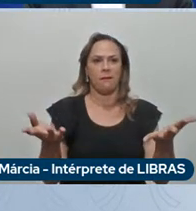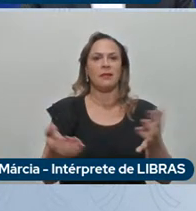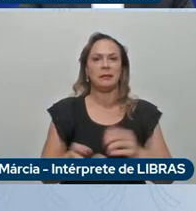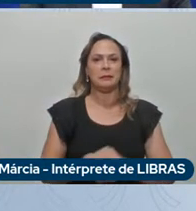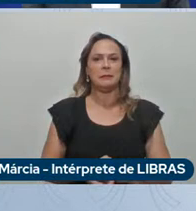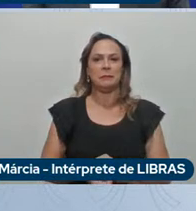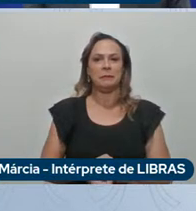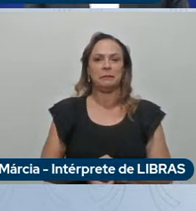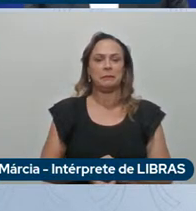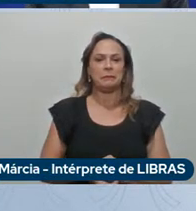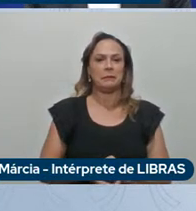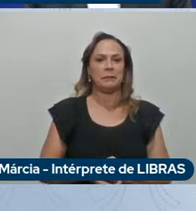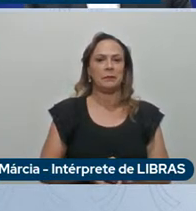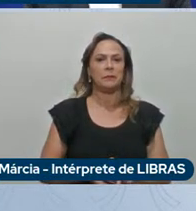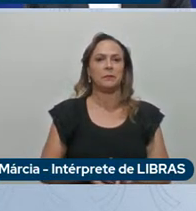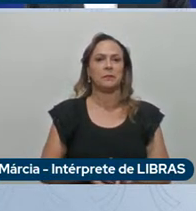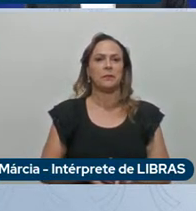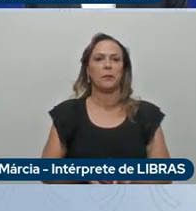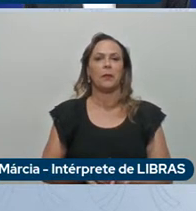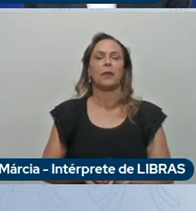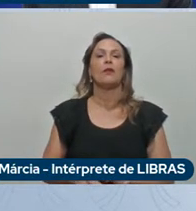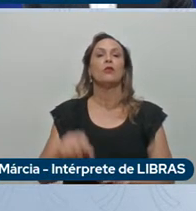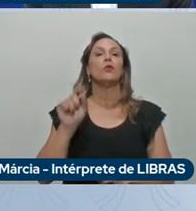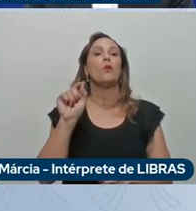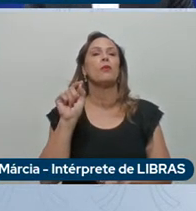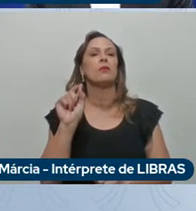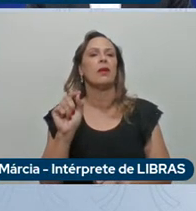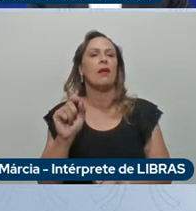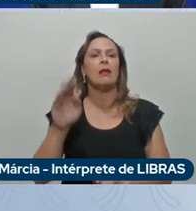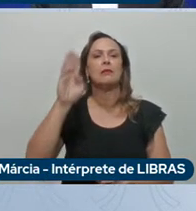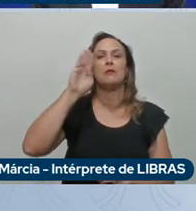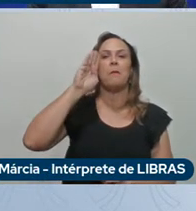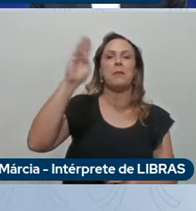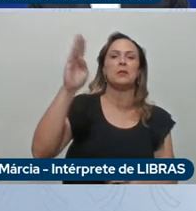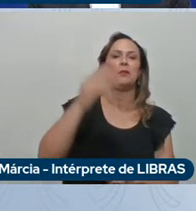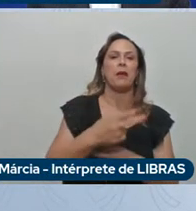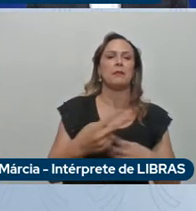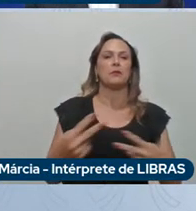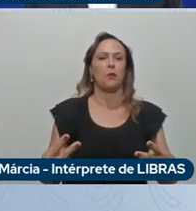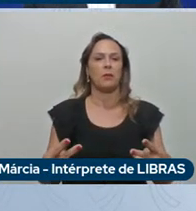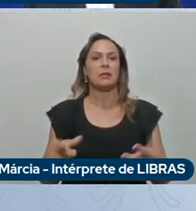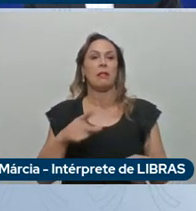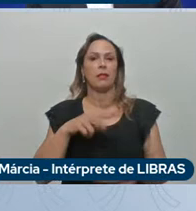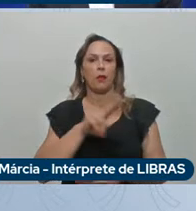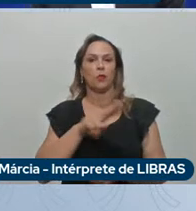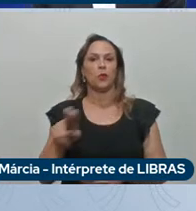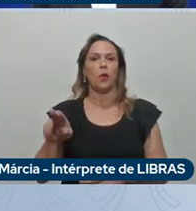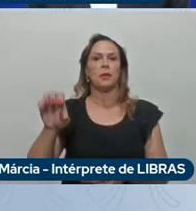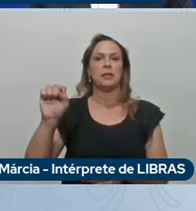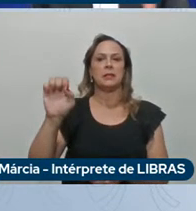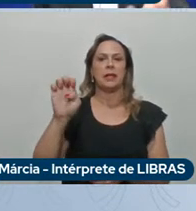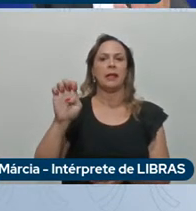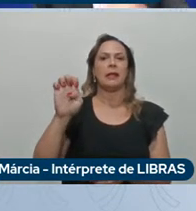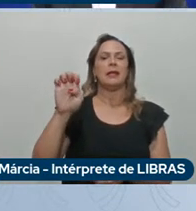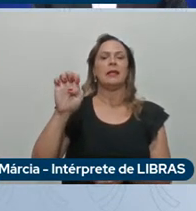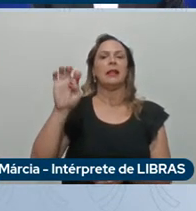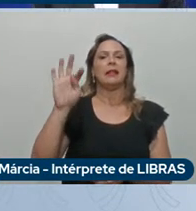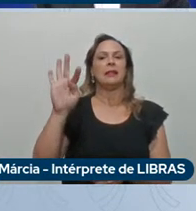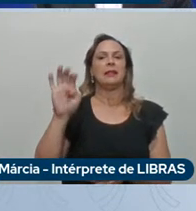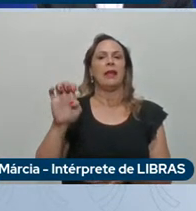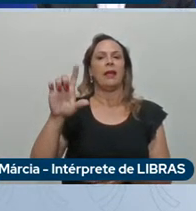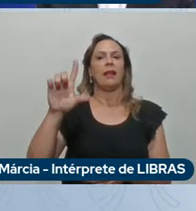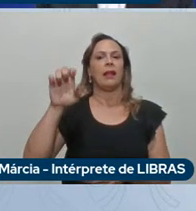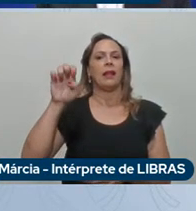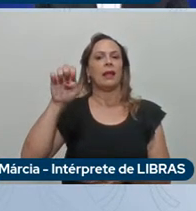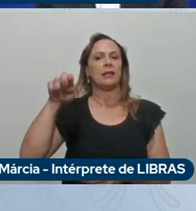bom e quais são as estrelas das estrelantes não temos um nome de galáxia estrelantes então somos cheios de estrelas aqui tem